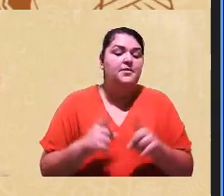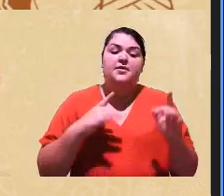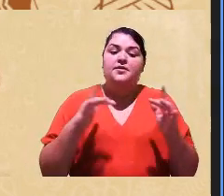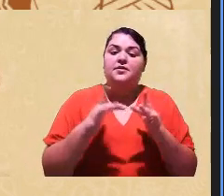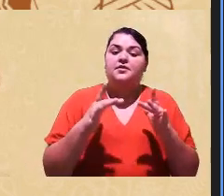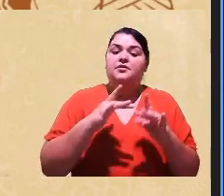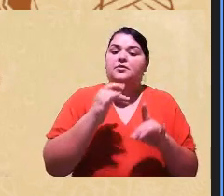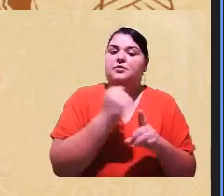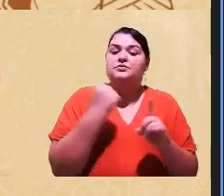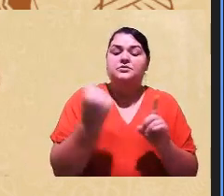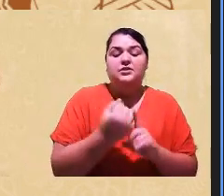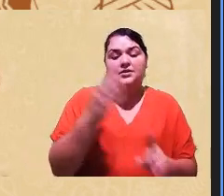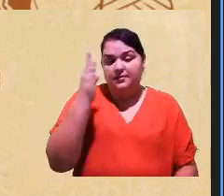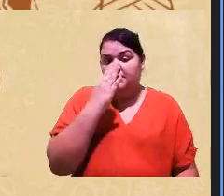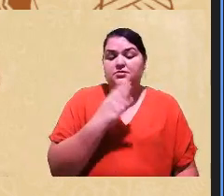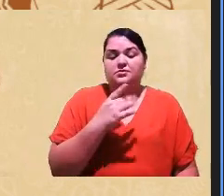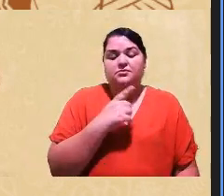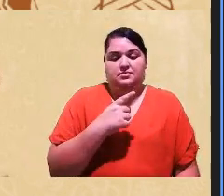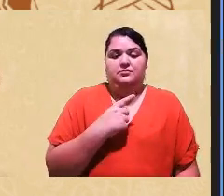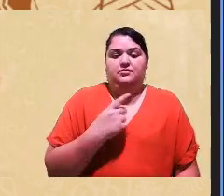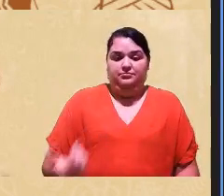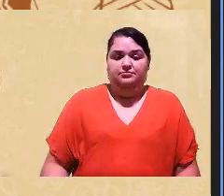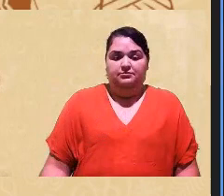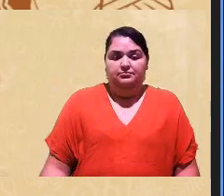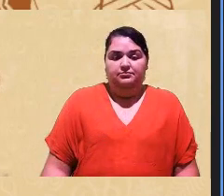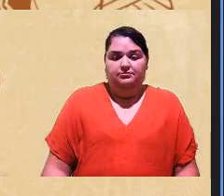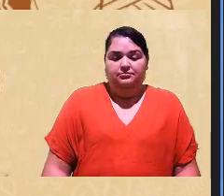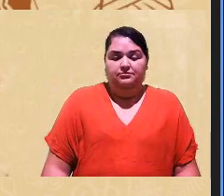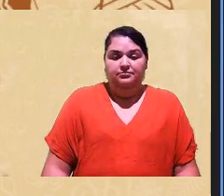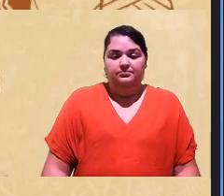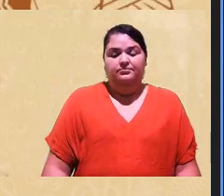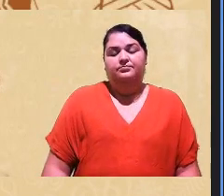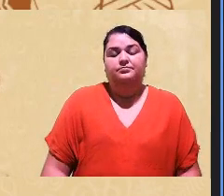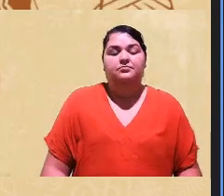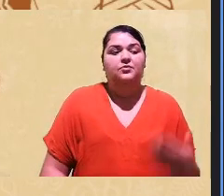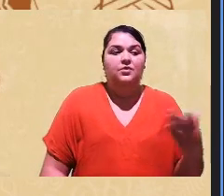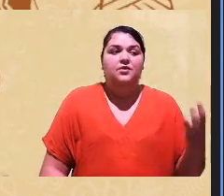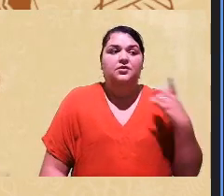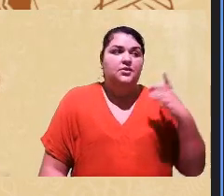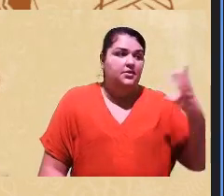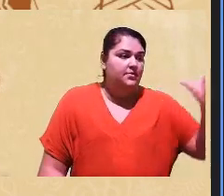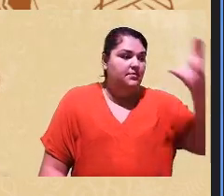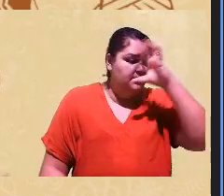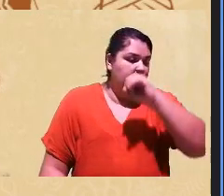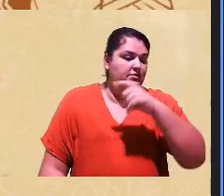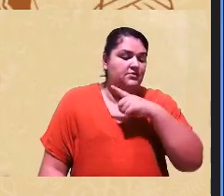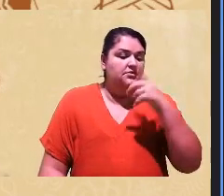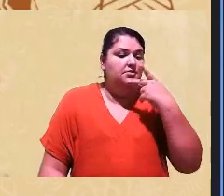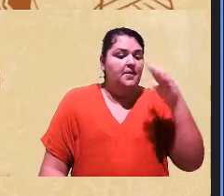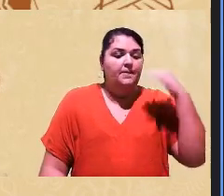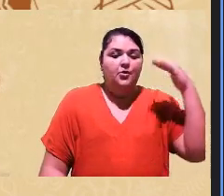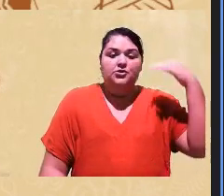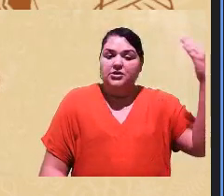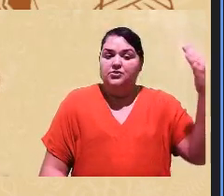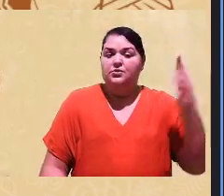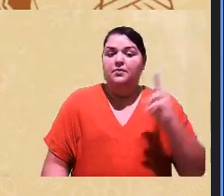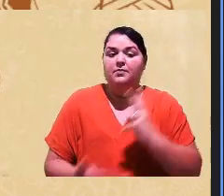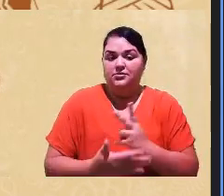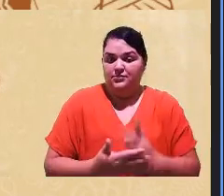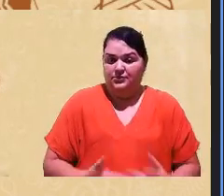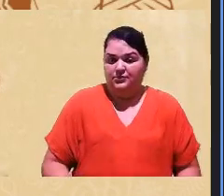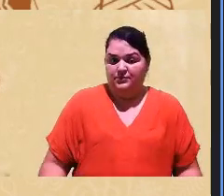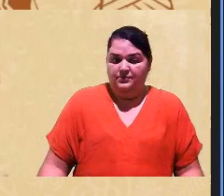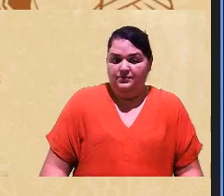Brasil novamente então o quanto que a gente está aprendendo conjuntamente nesse processo então pessoas